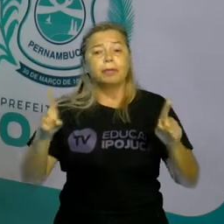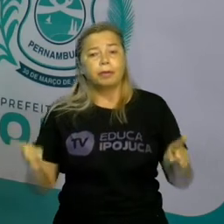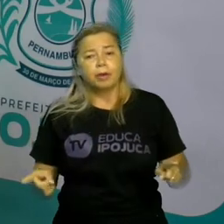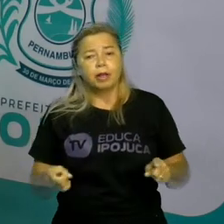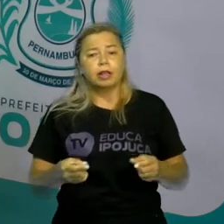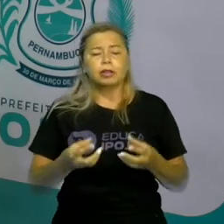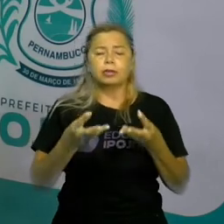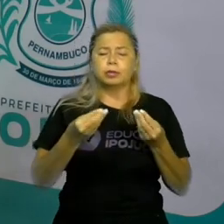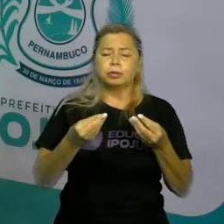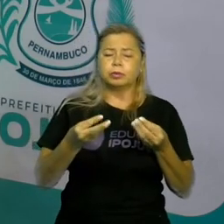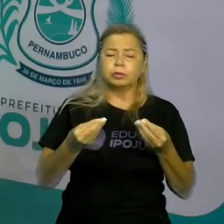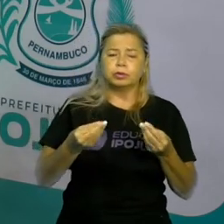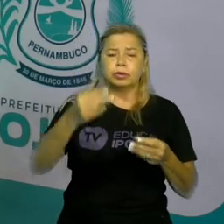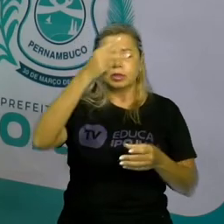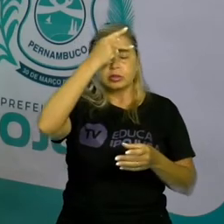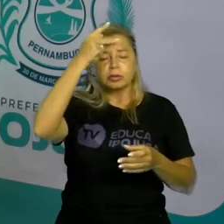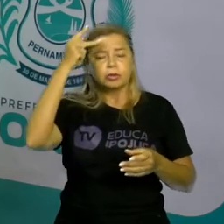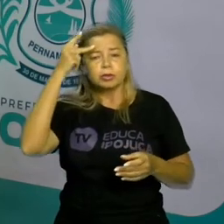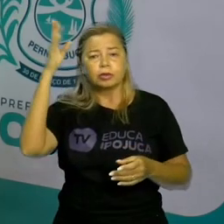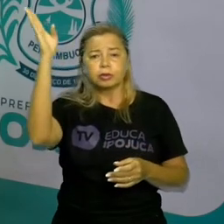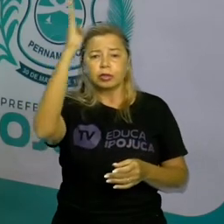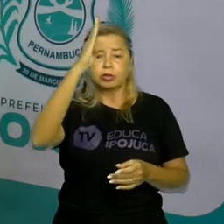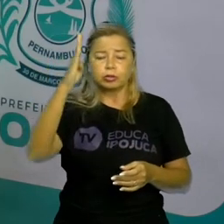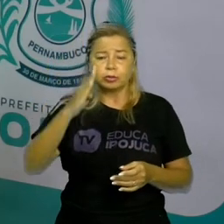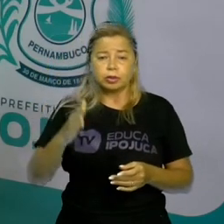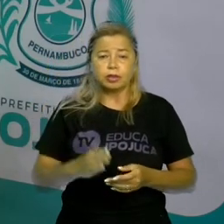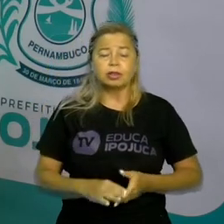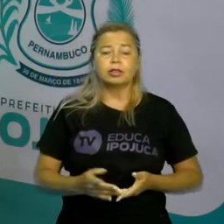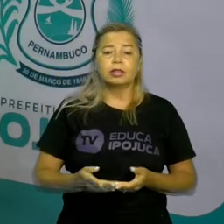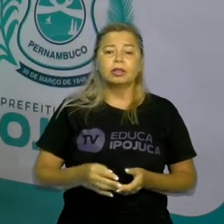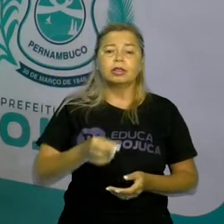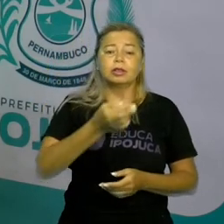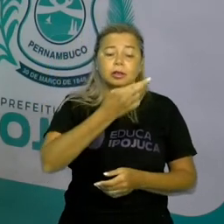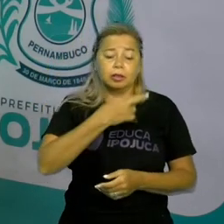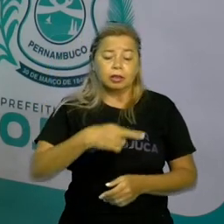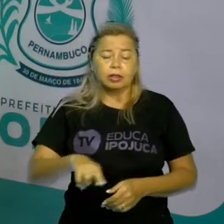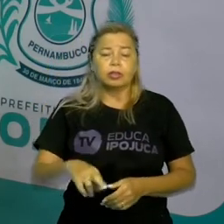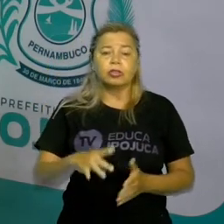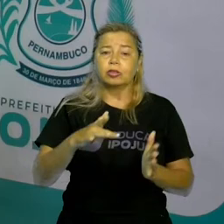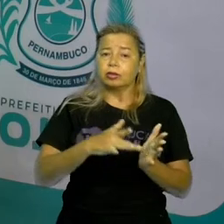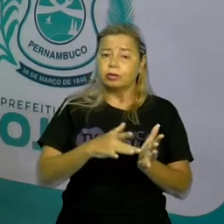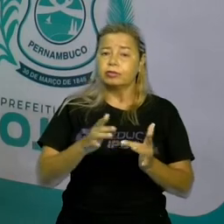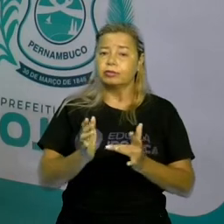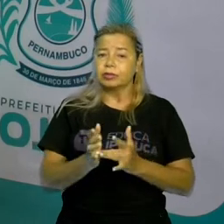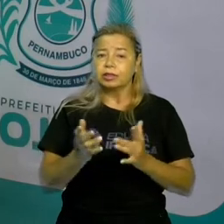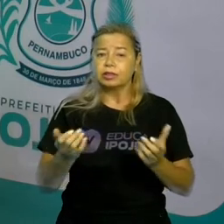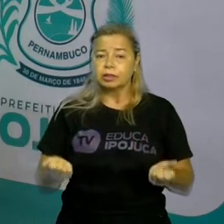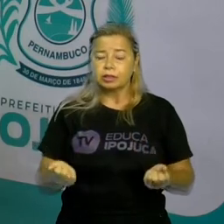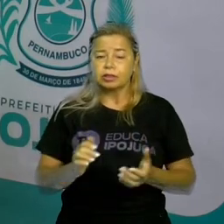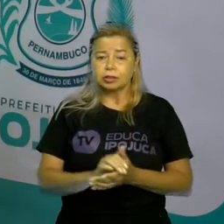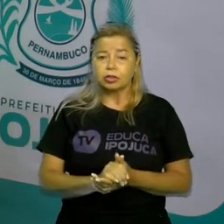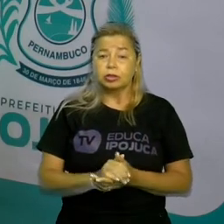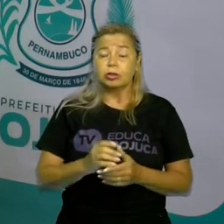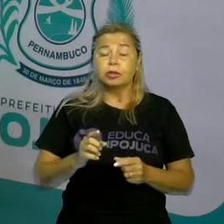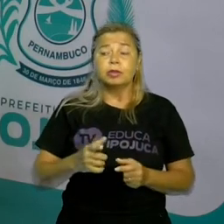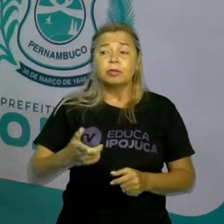cristianismo. Mas a gente tem também o candomblé, a gente tem o espiritismo, a gente tem